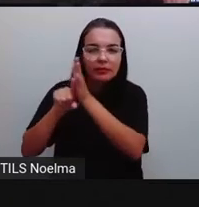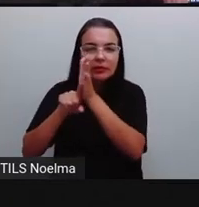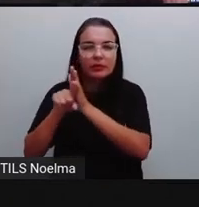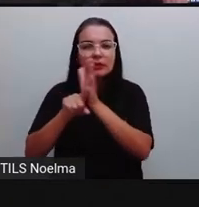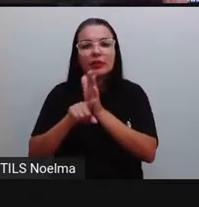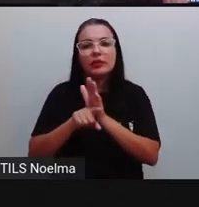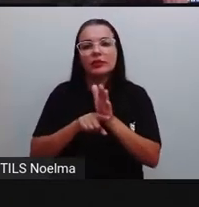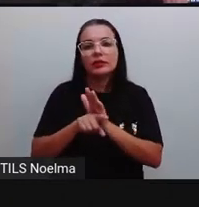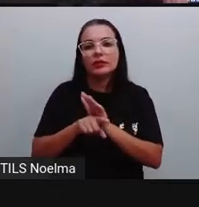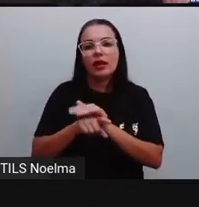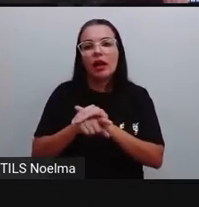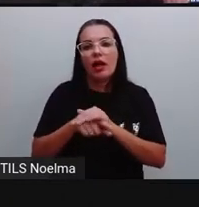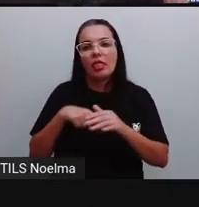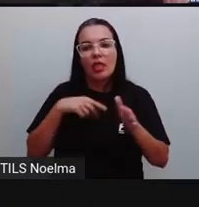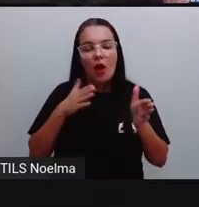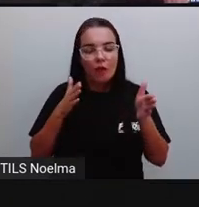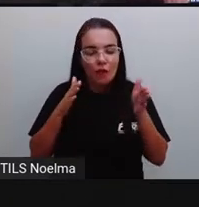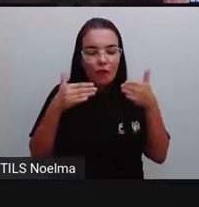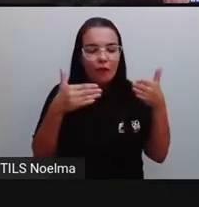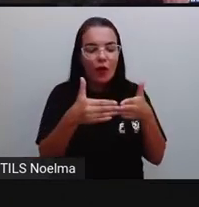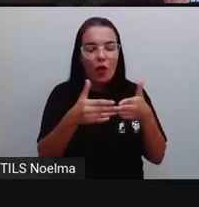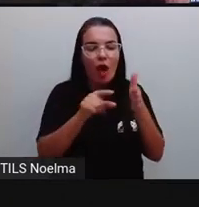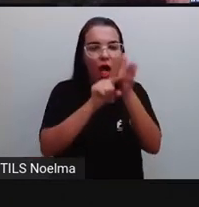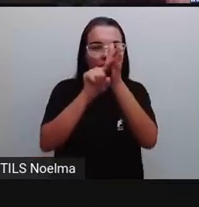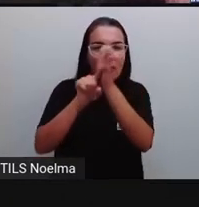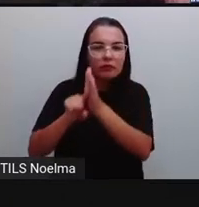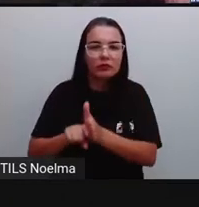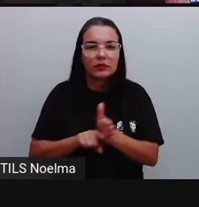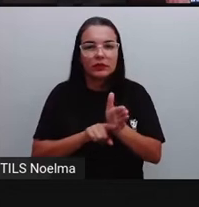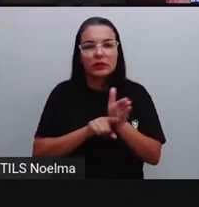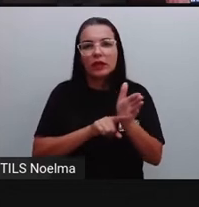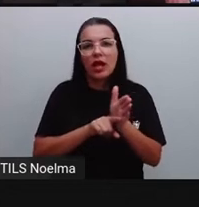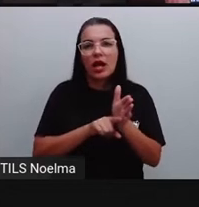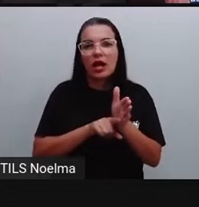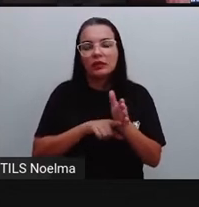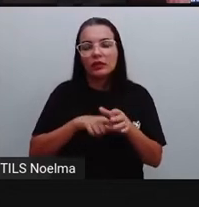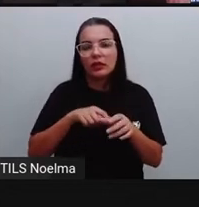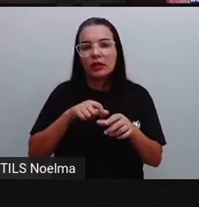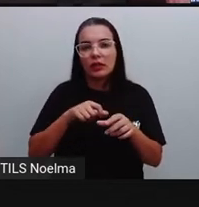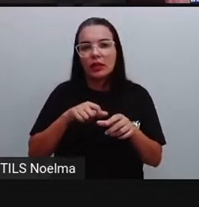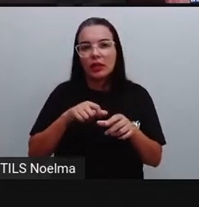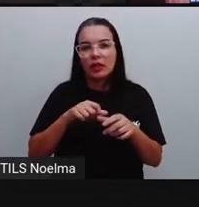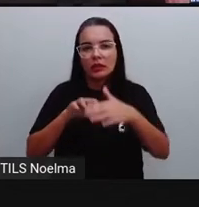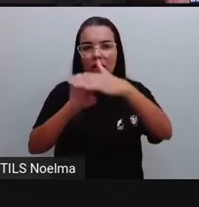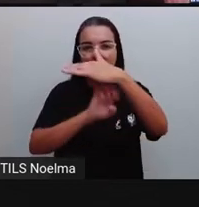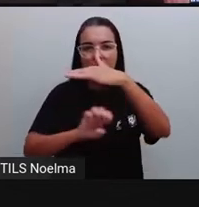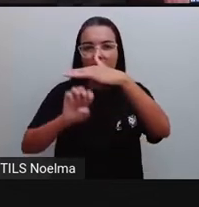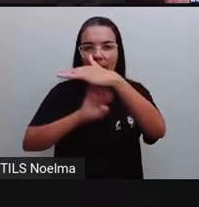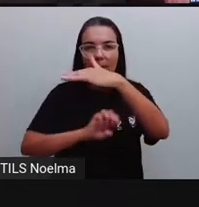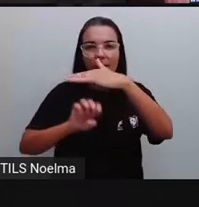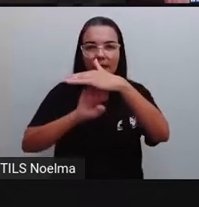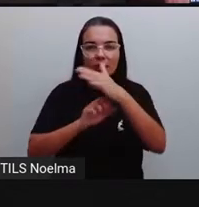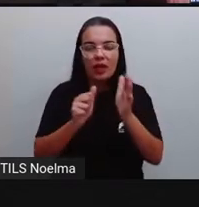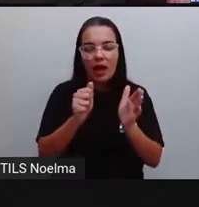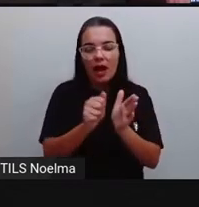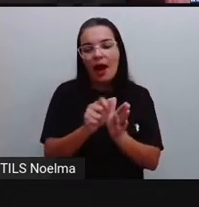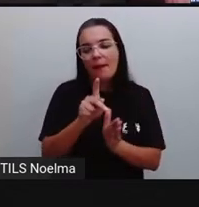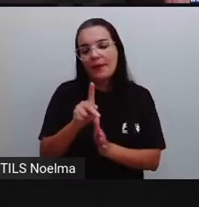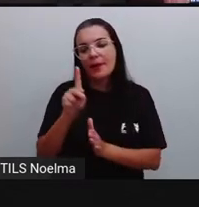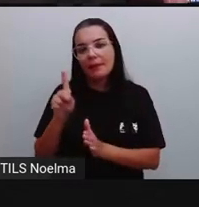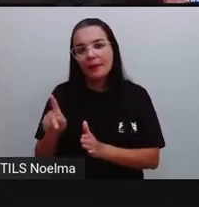agência focada em análise do mercado móvel e aplicativo